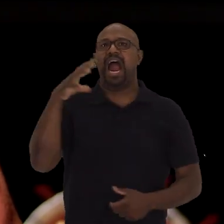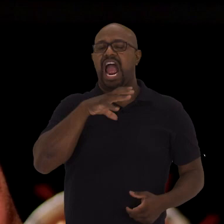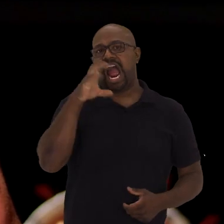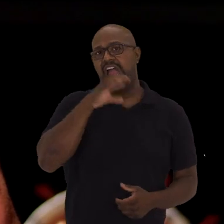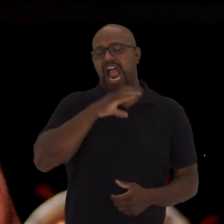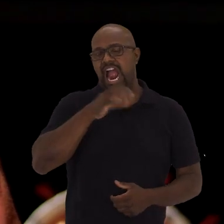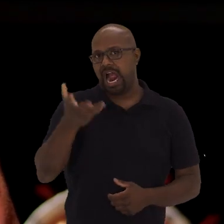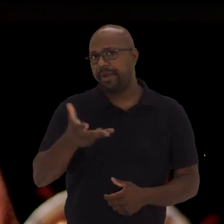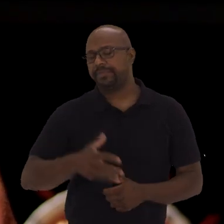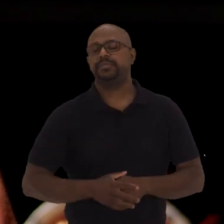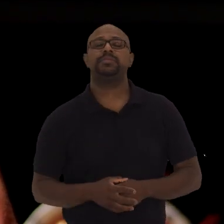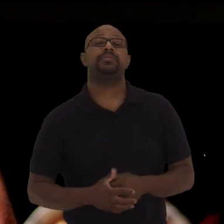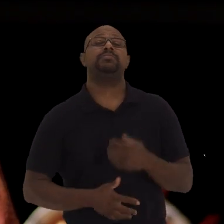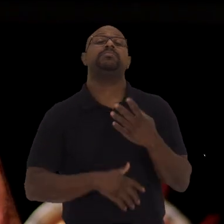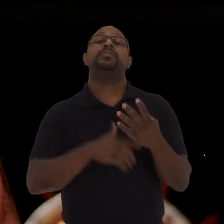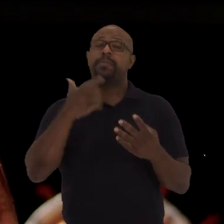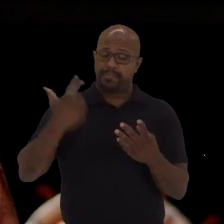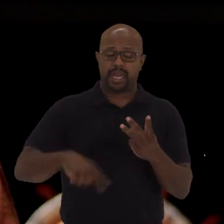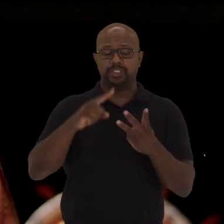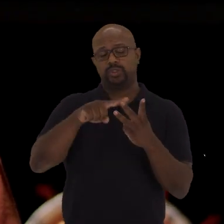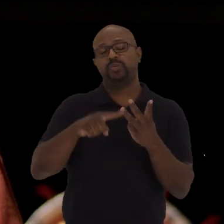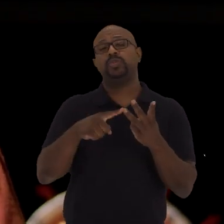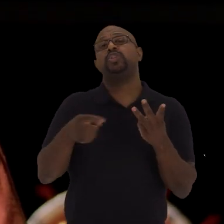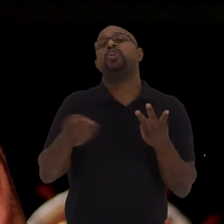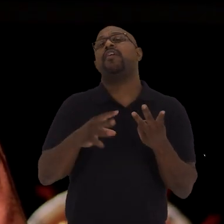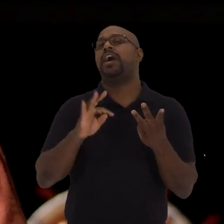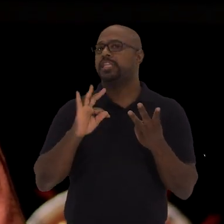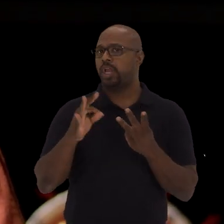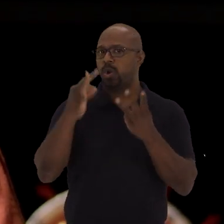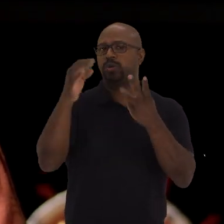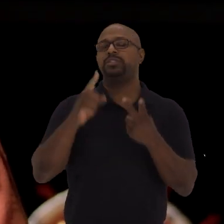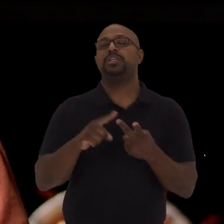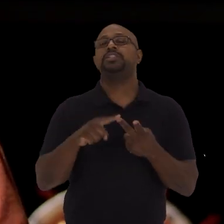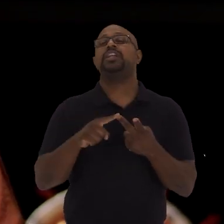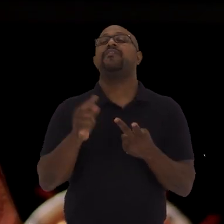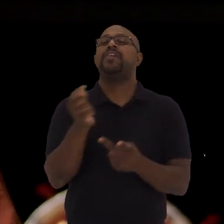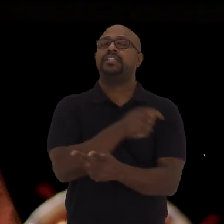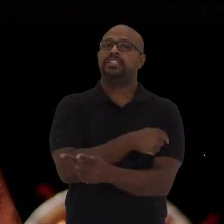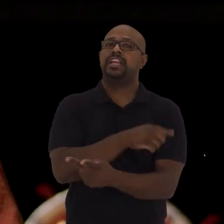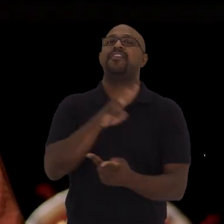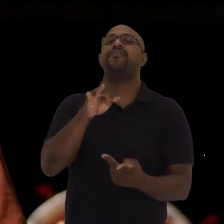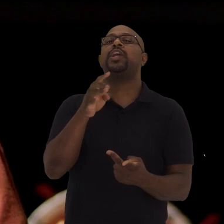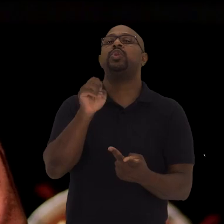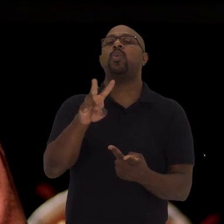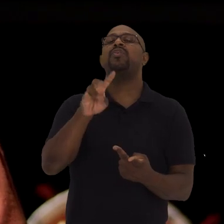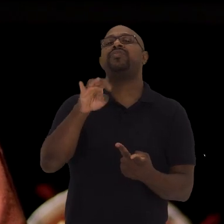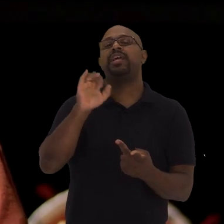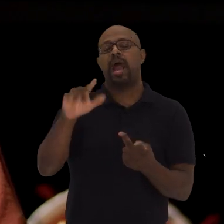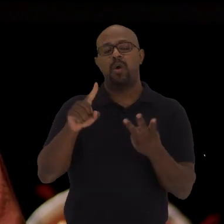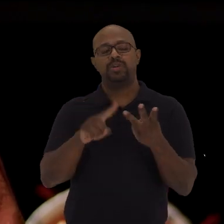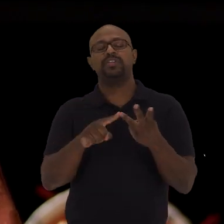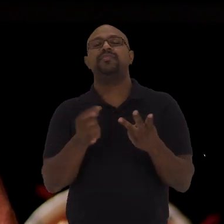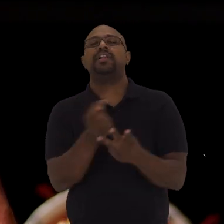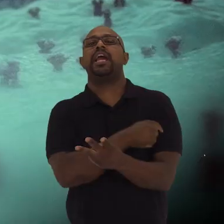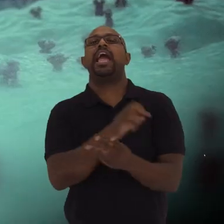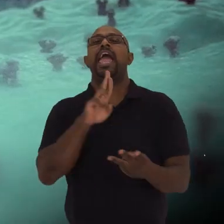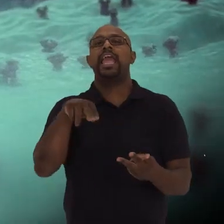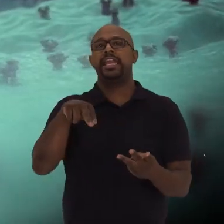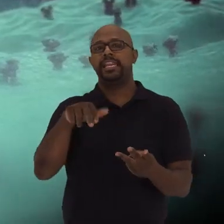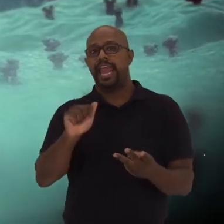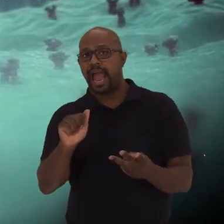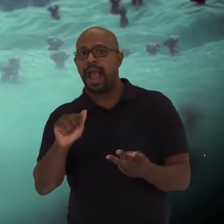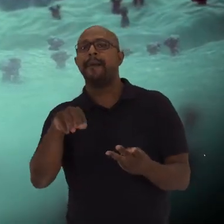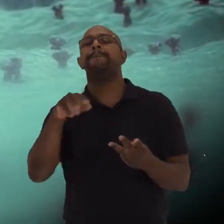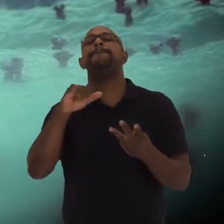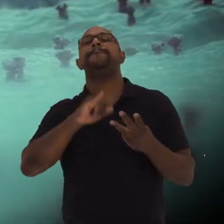Então duas novas tecnologias Foram utilizadas A de vacina com vetor viral E a de vacina de RNA mensageiro A